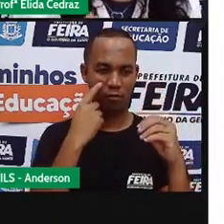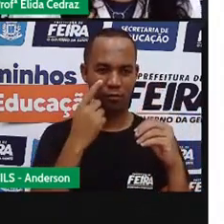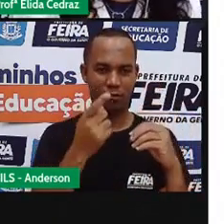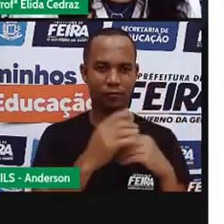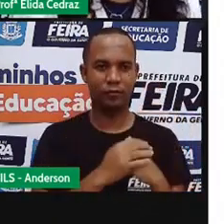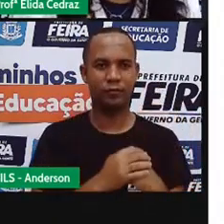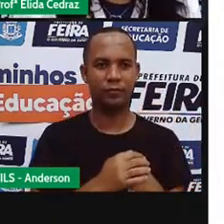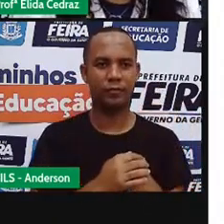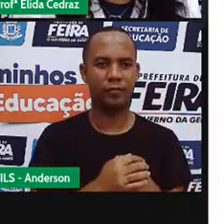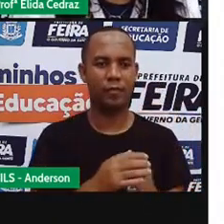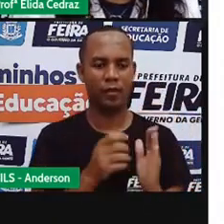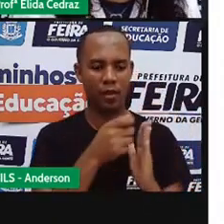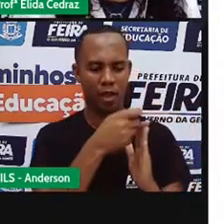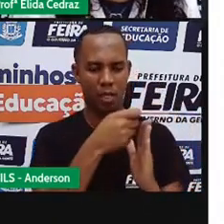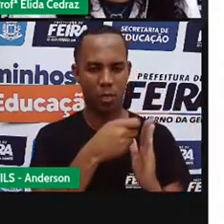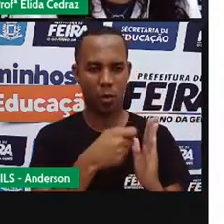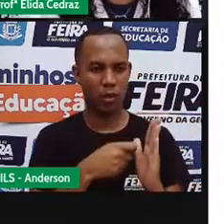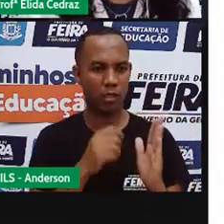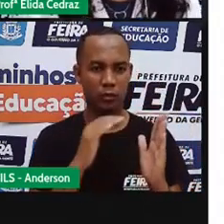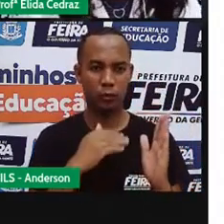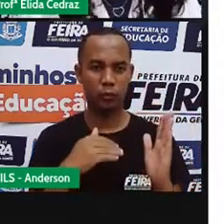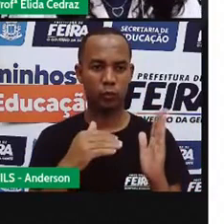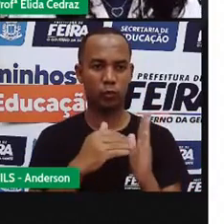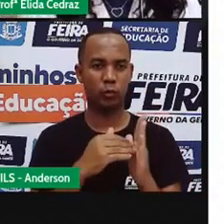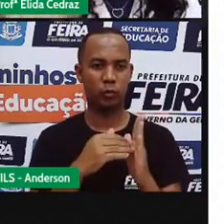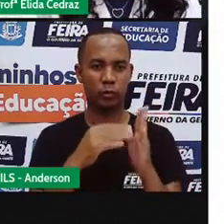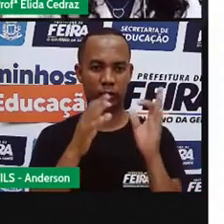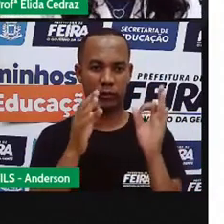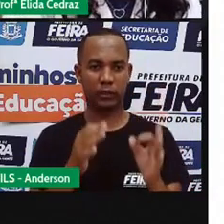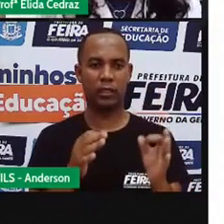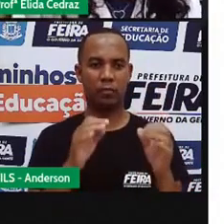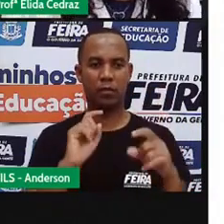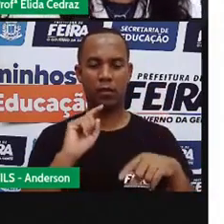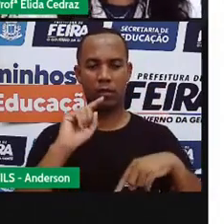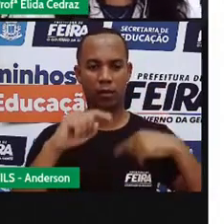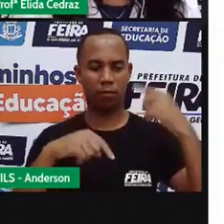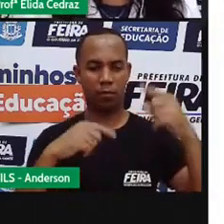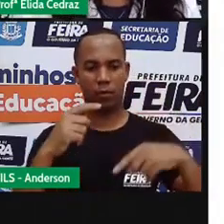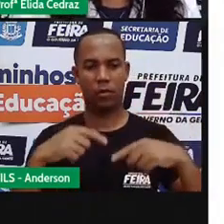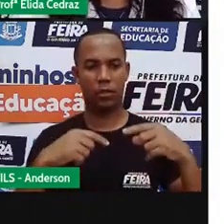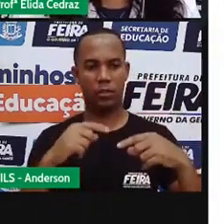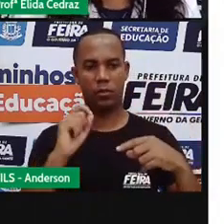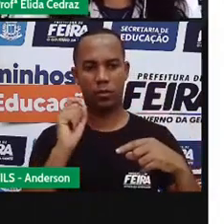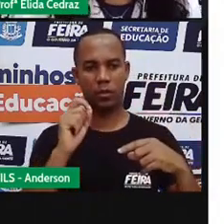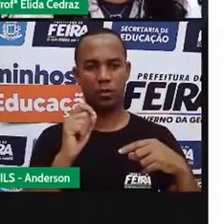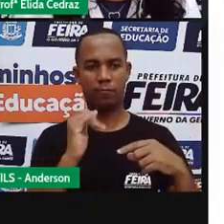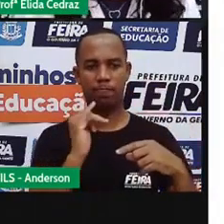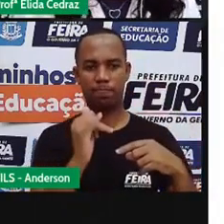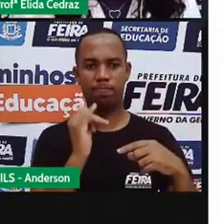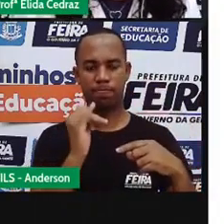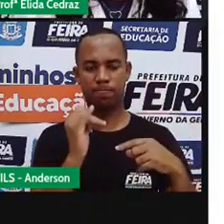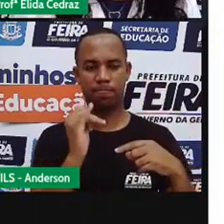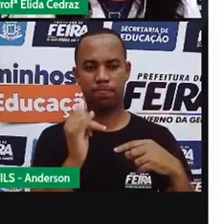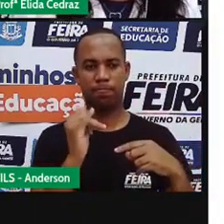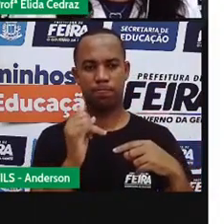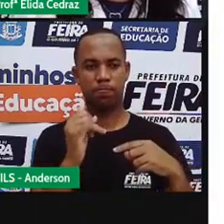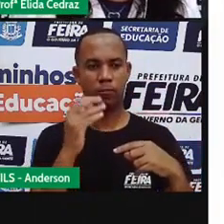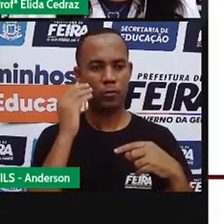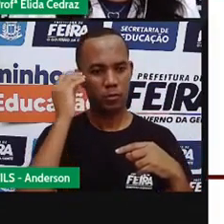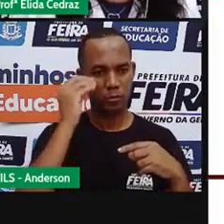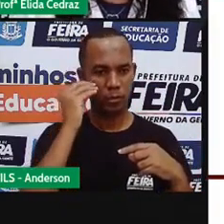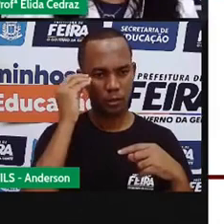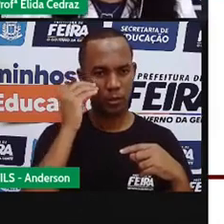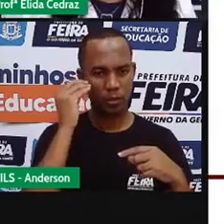Anota no seu caderno tudo direitinho. E depois, comenta aqui no bate-papo o resultado da sua experiência.